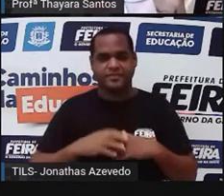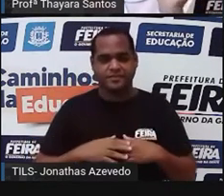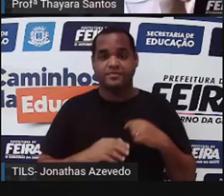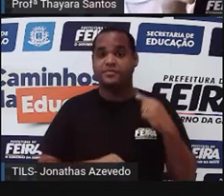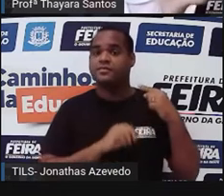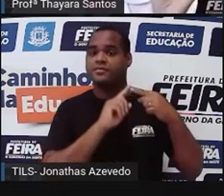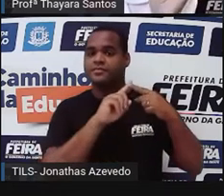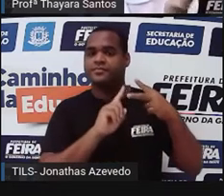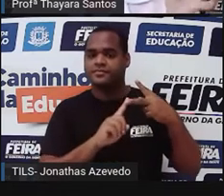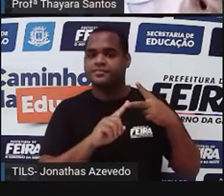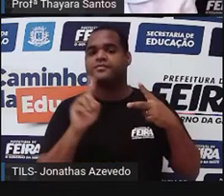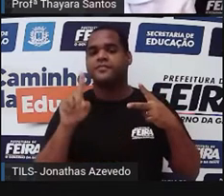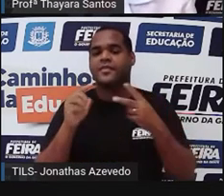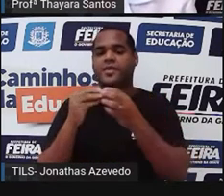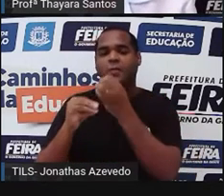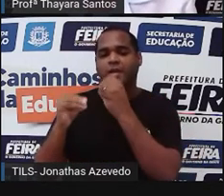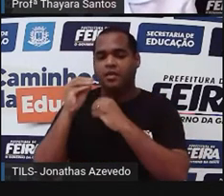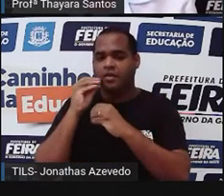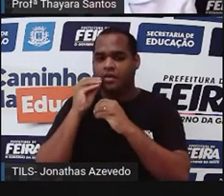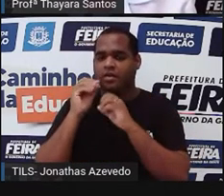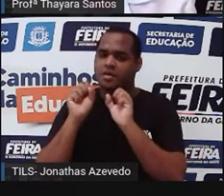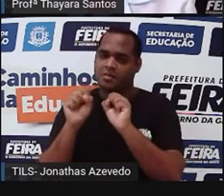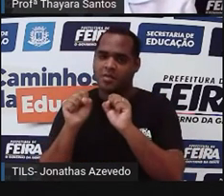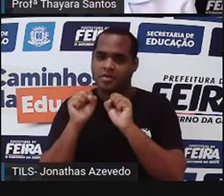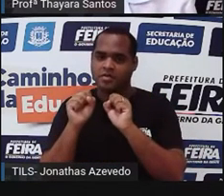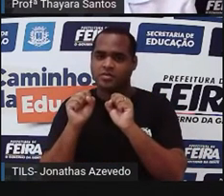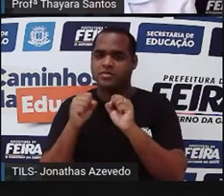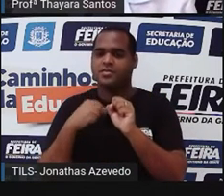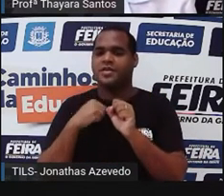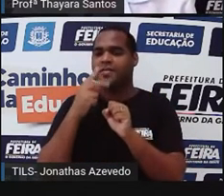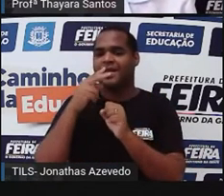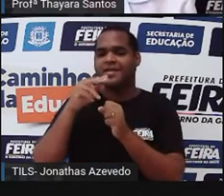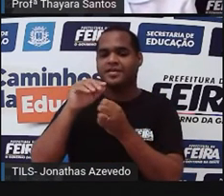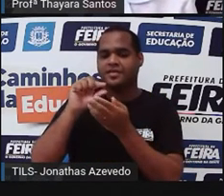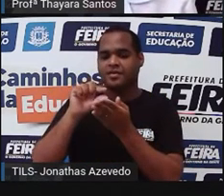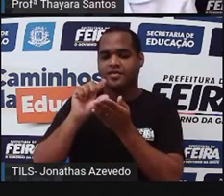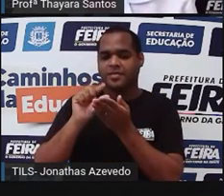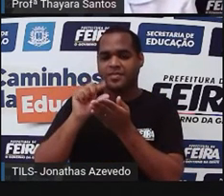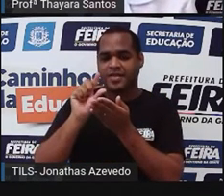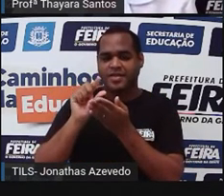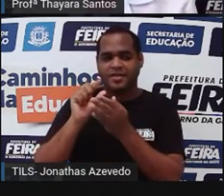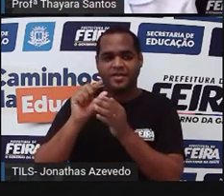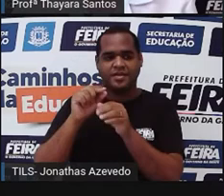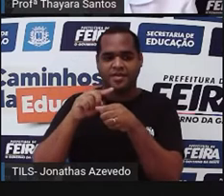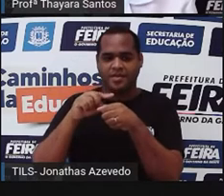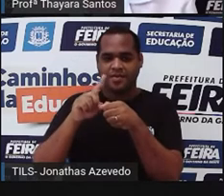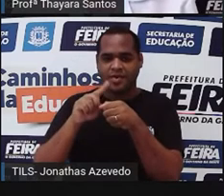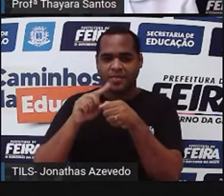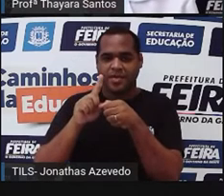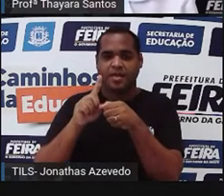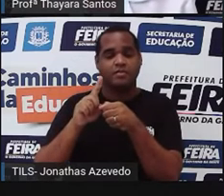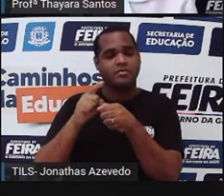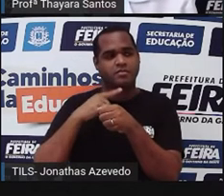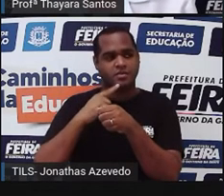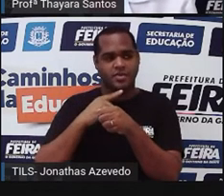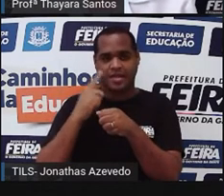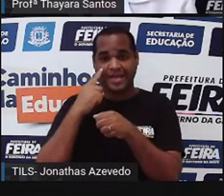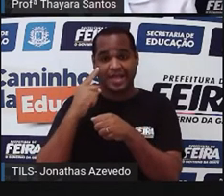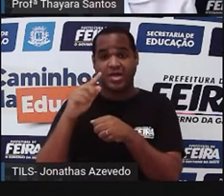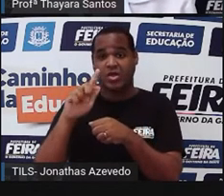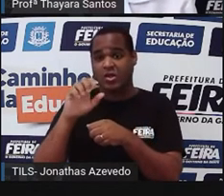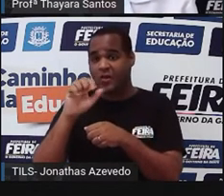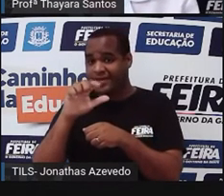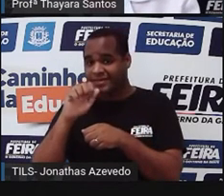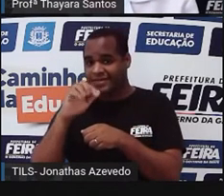lugares que o alimento pode ir, tem uma tampinha aqui, que a gente chama de epiglote. E a função dessa